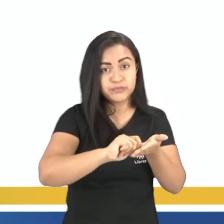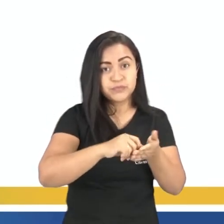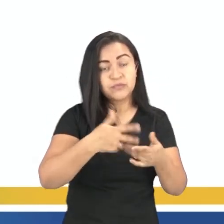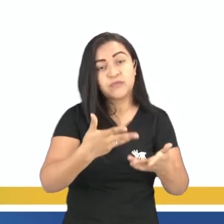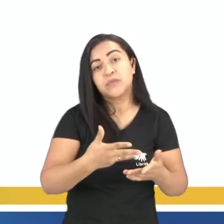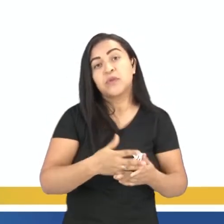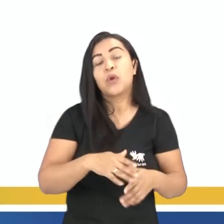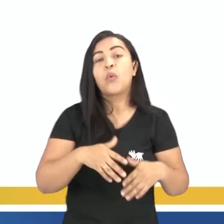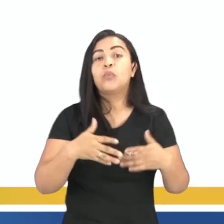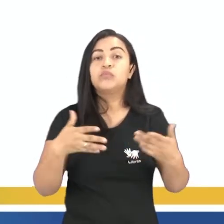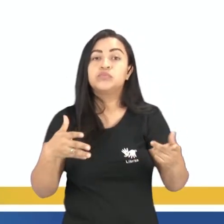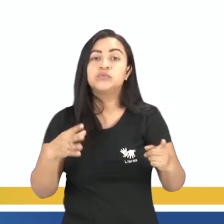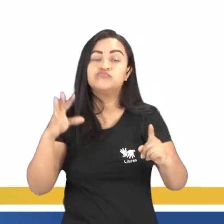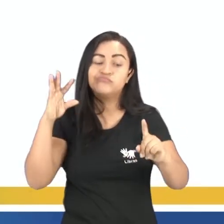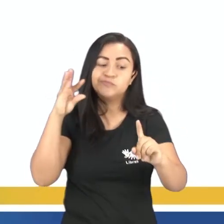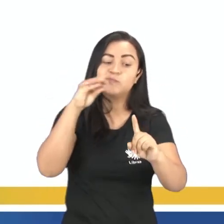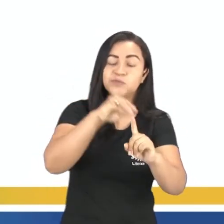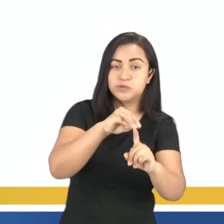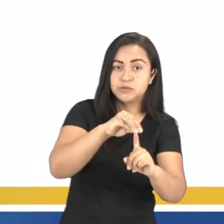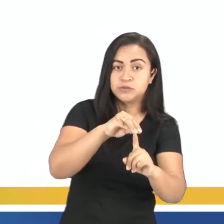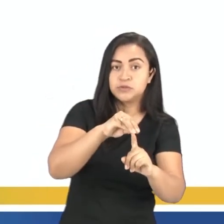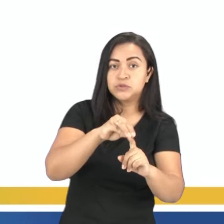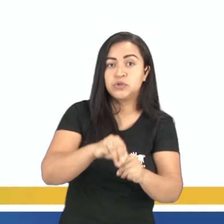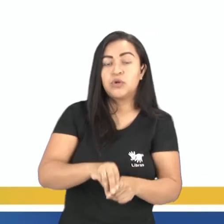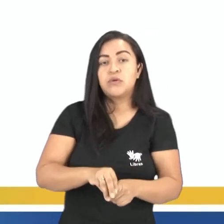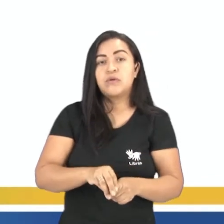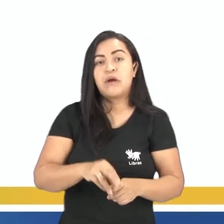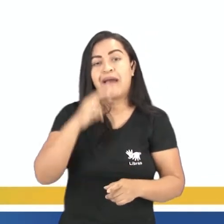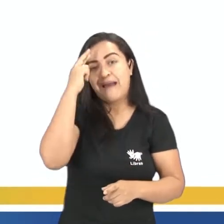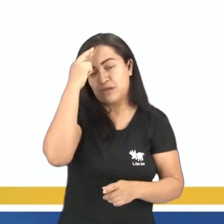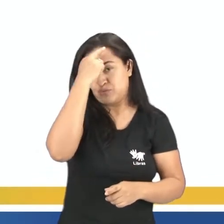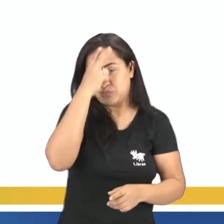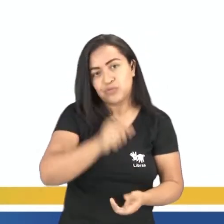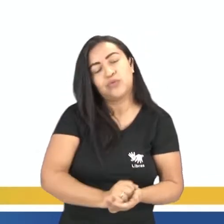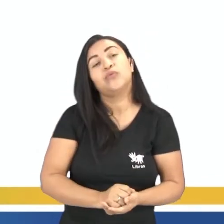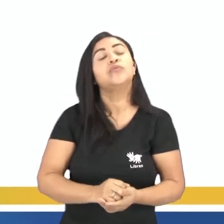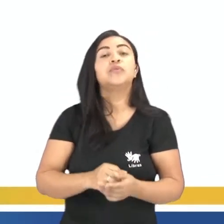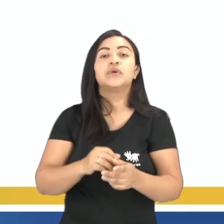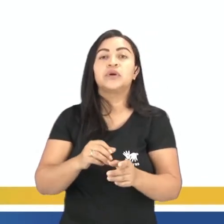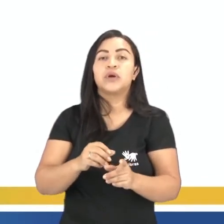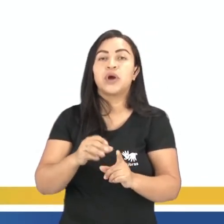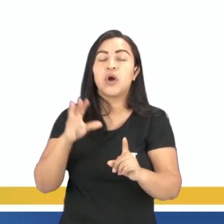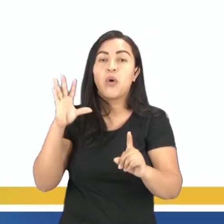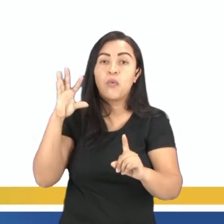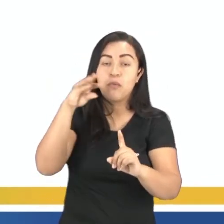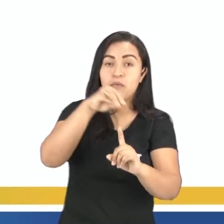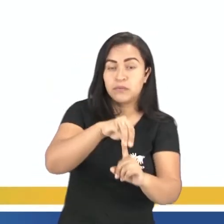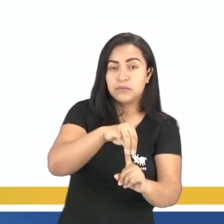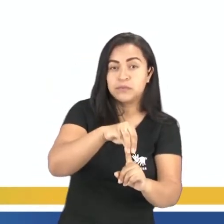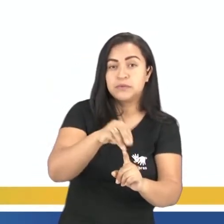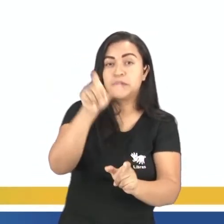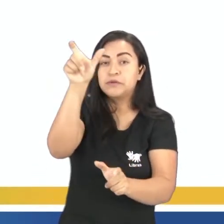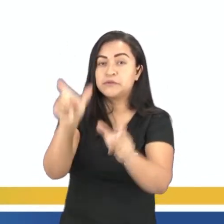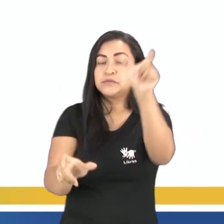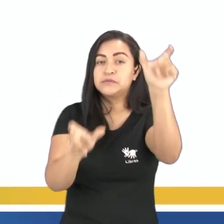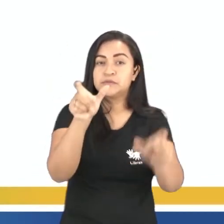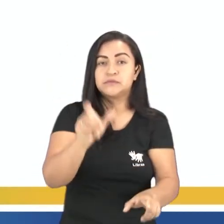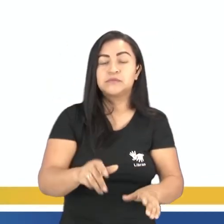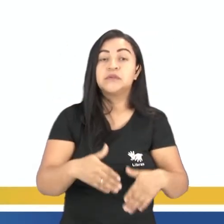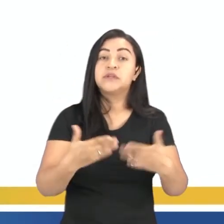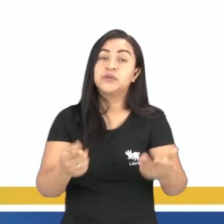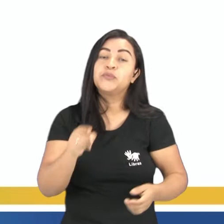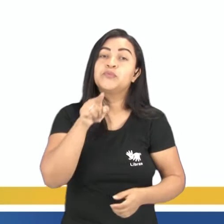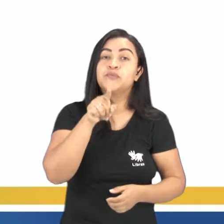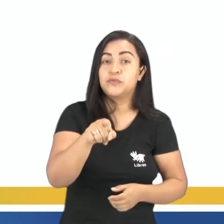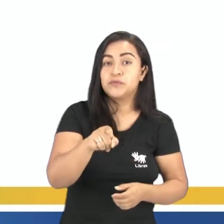Que foco narrativo, personagem, espaço e tempo, deverão desempenhar na história que vai ser criada. Então, é você que vai